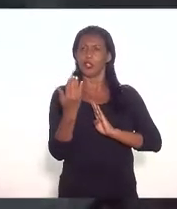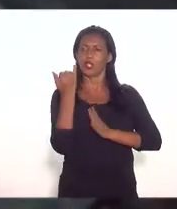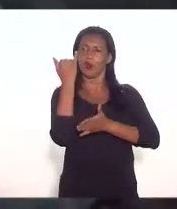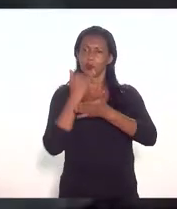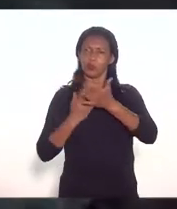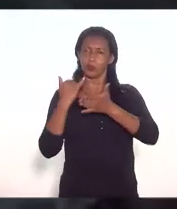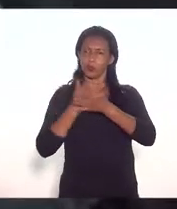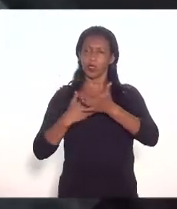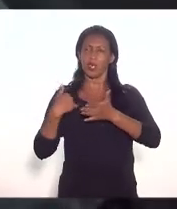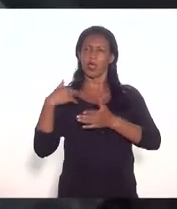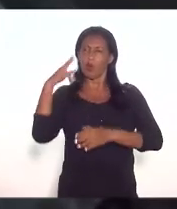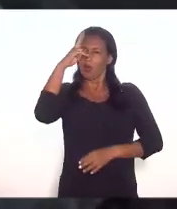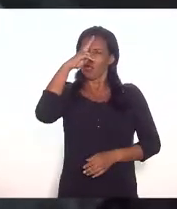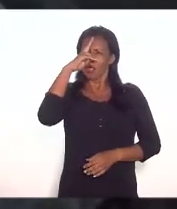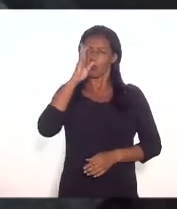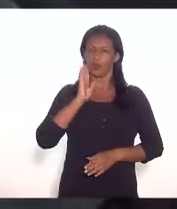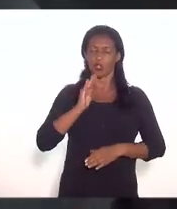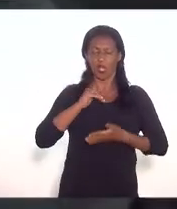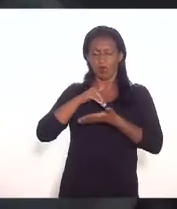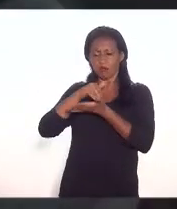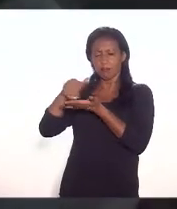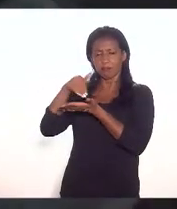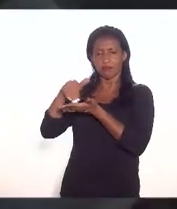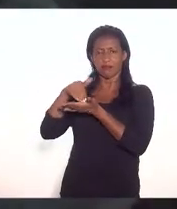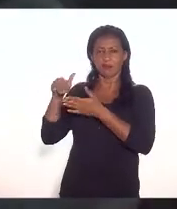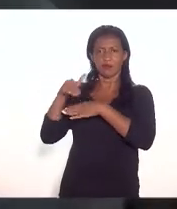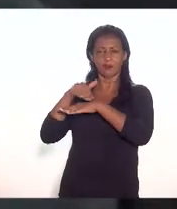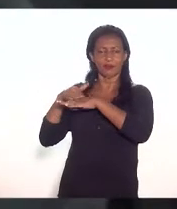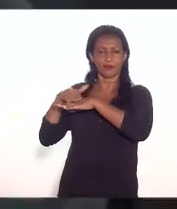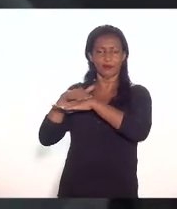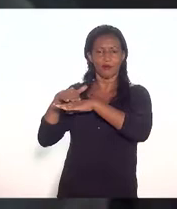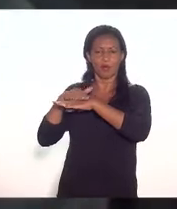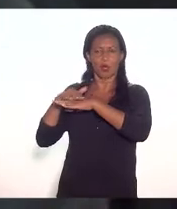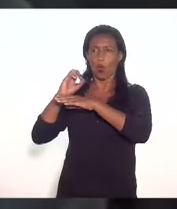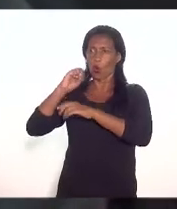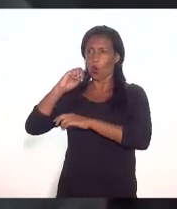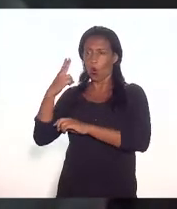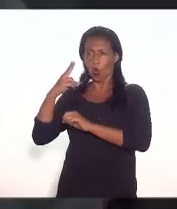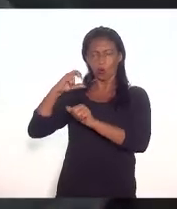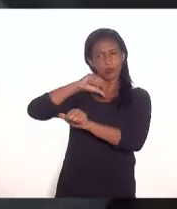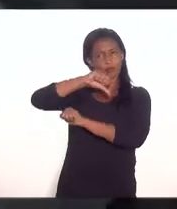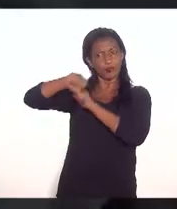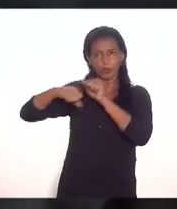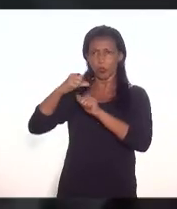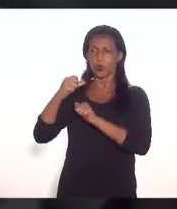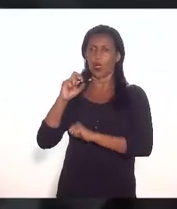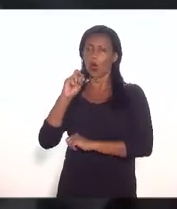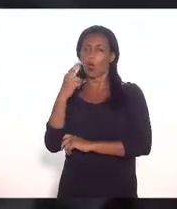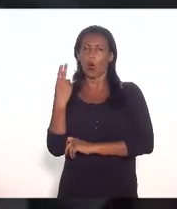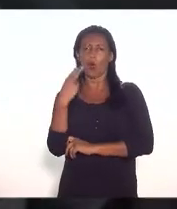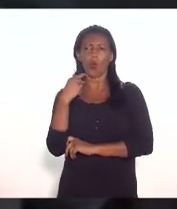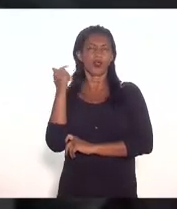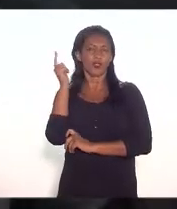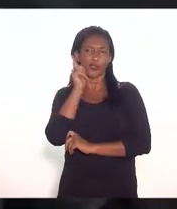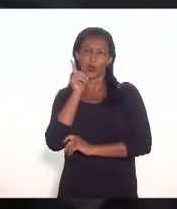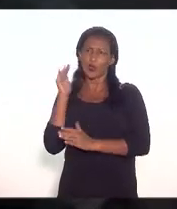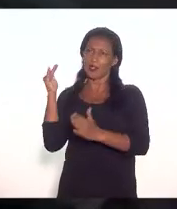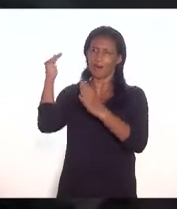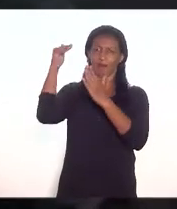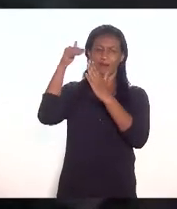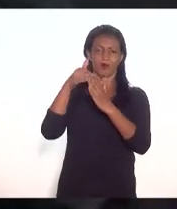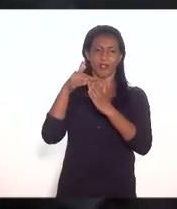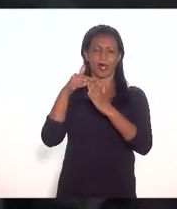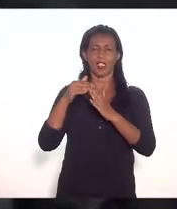altura eu falei para o secretário Luiz Cláudio ou radicaliza ou a gente não vai alcançar eis que em julho conseguimos portanto